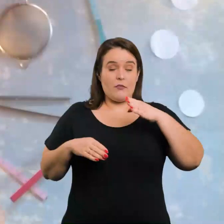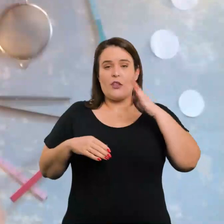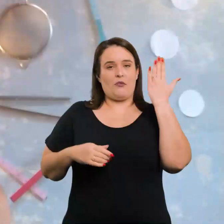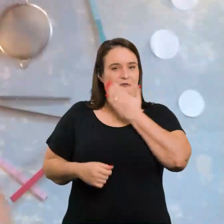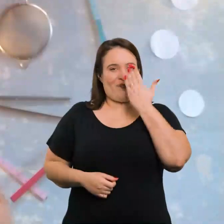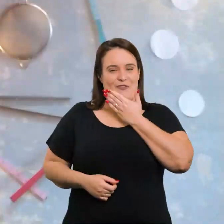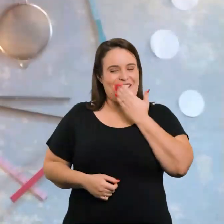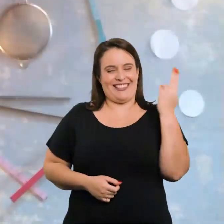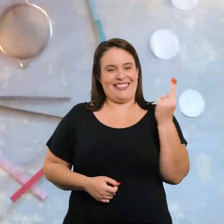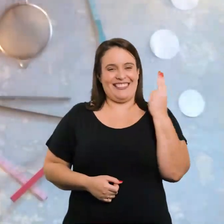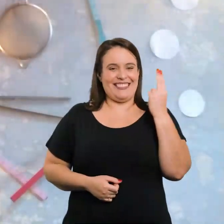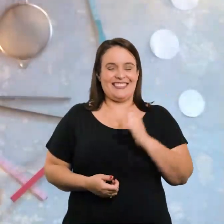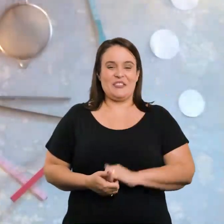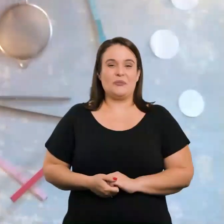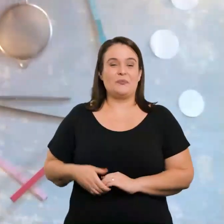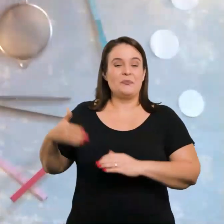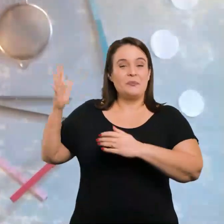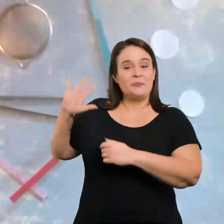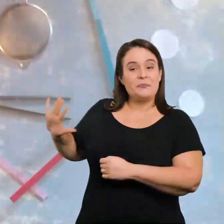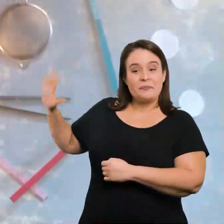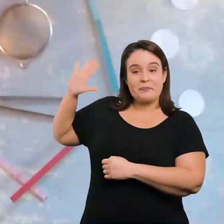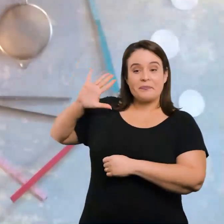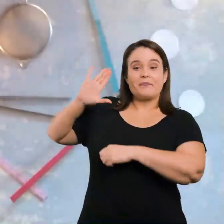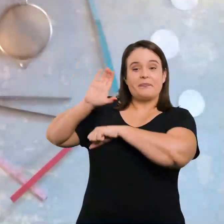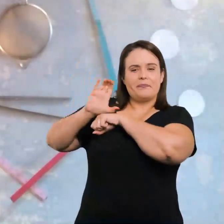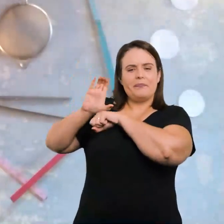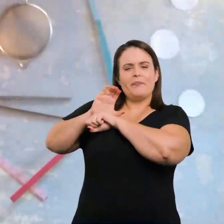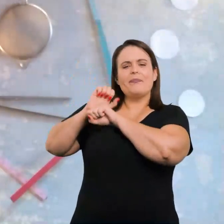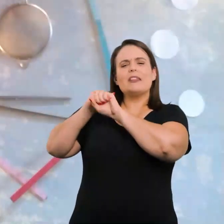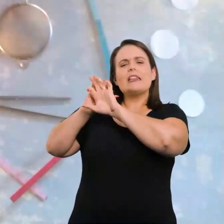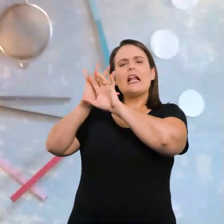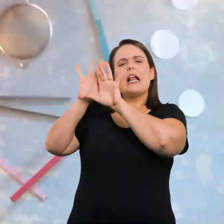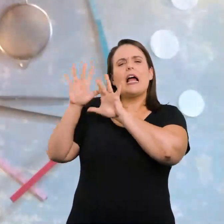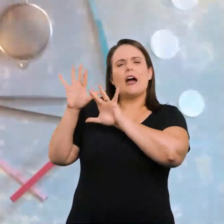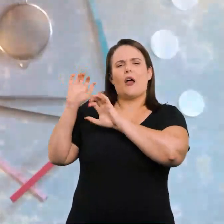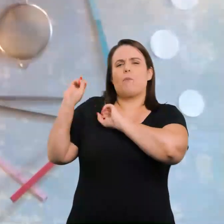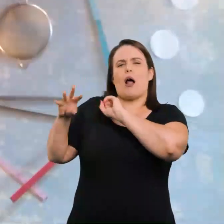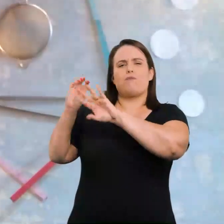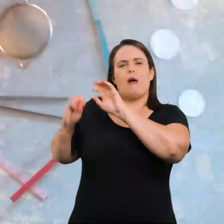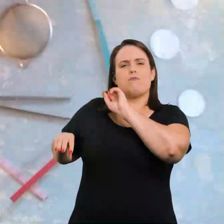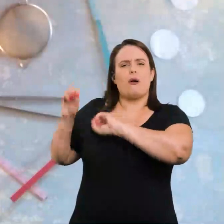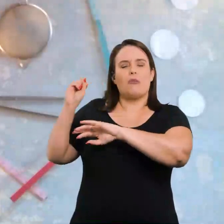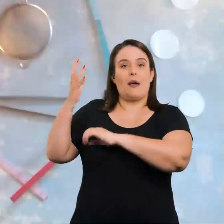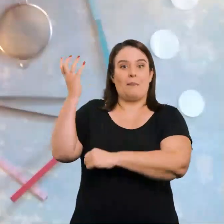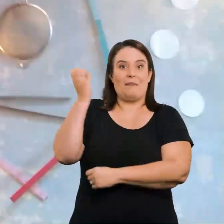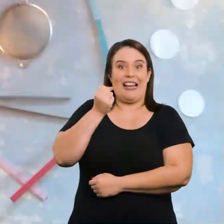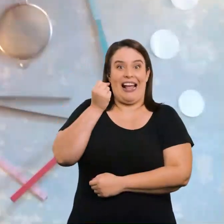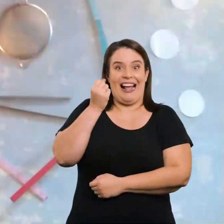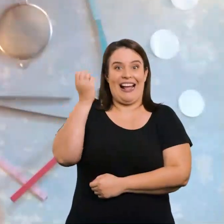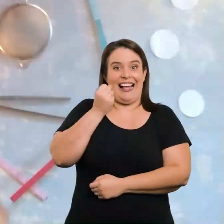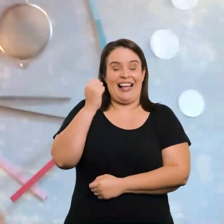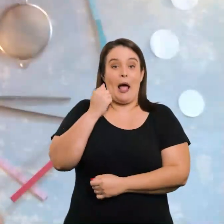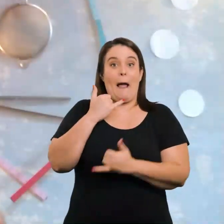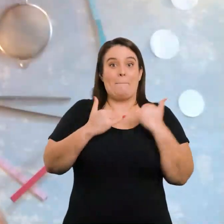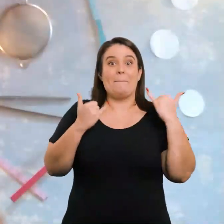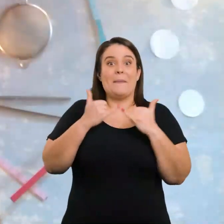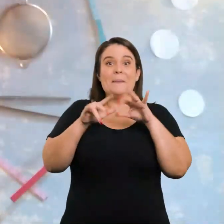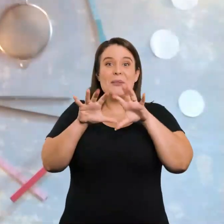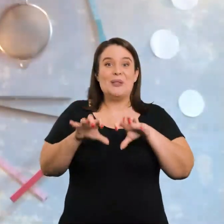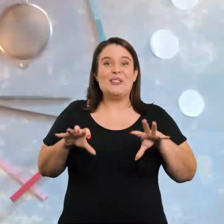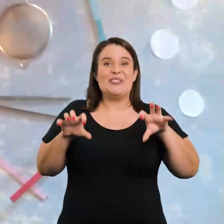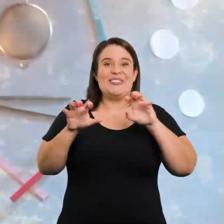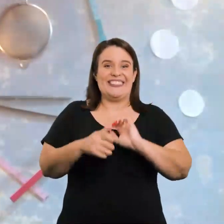mesa que ninguém pode ver. Ao fundo, uma parede cinza bem clarinha com algumas manchas brancas que até